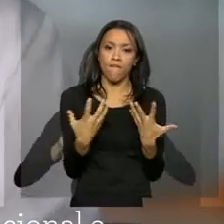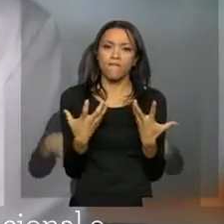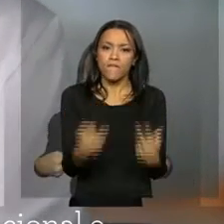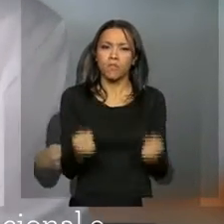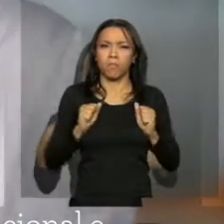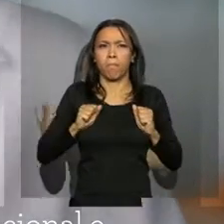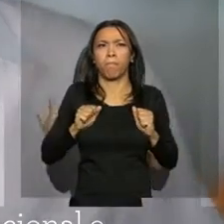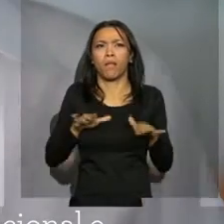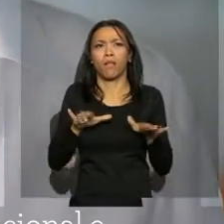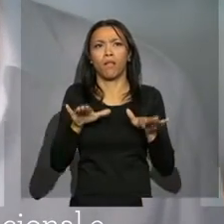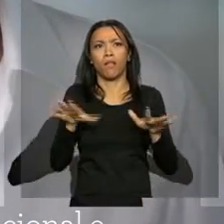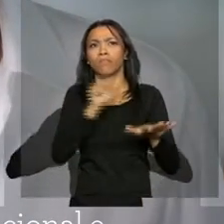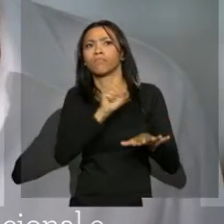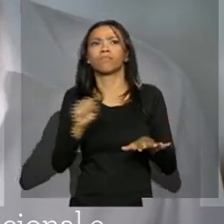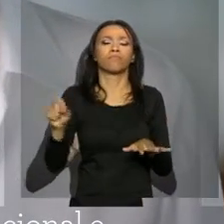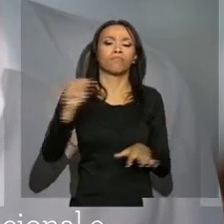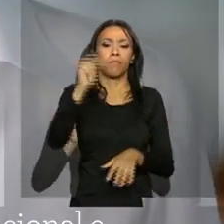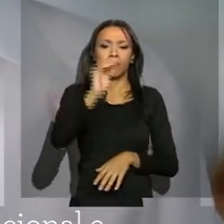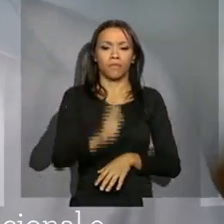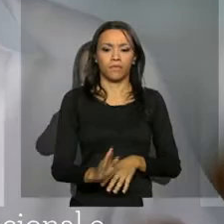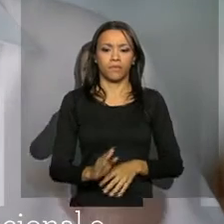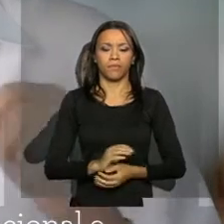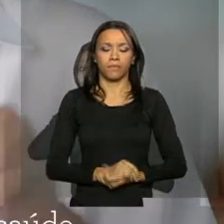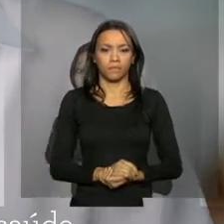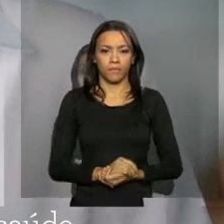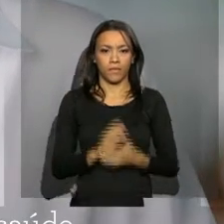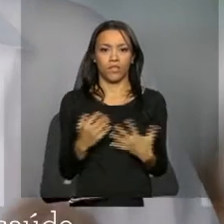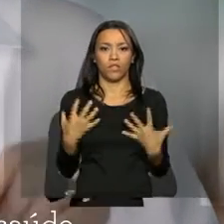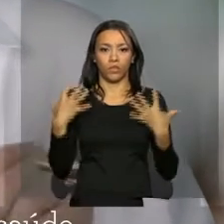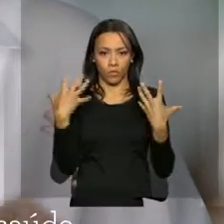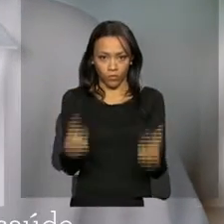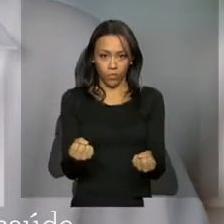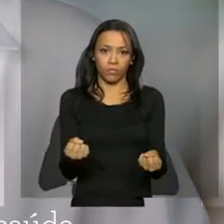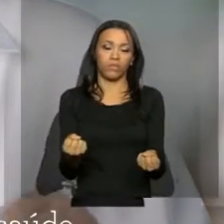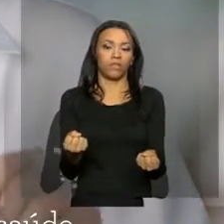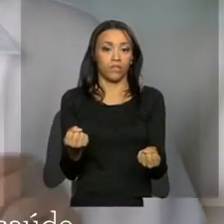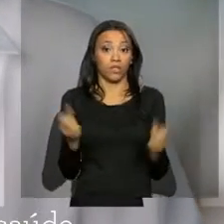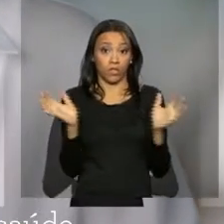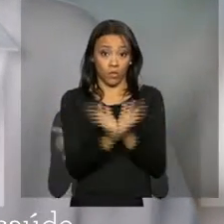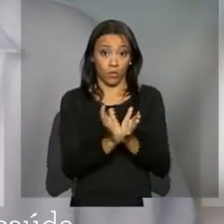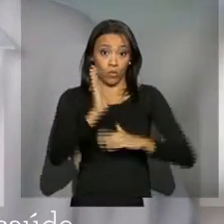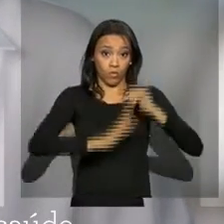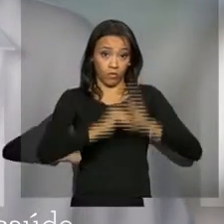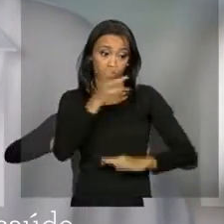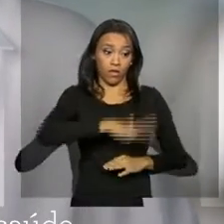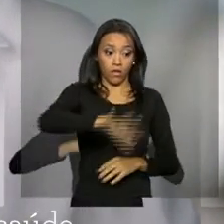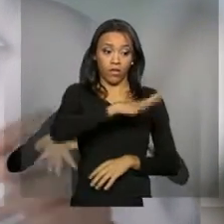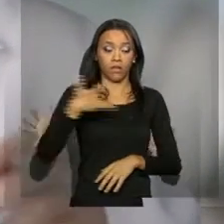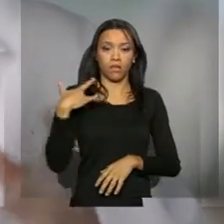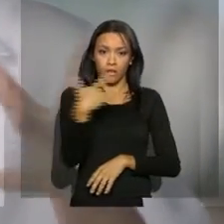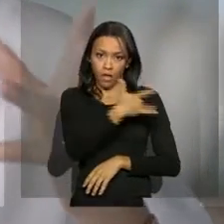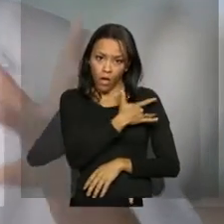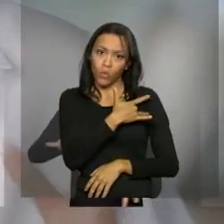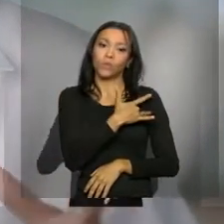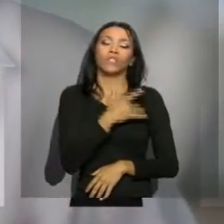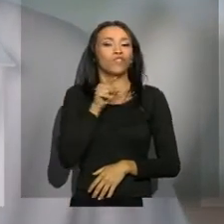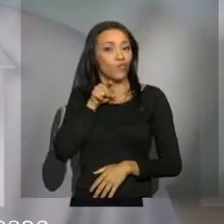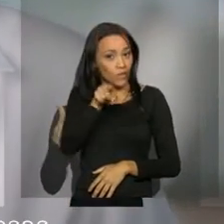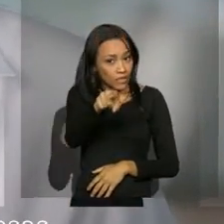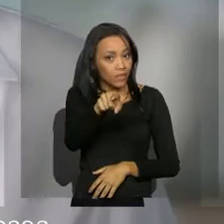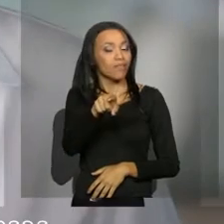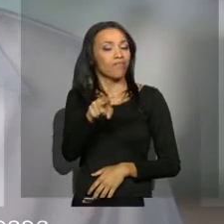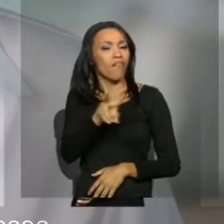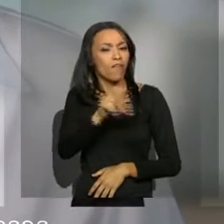espalhar por todo o território nacional e junto com os agentes de endemia e de saúde. Junto com você,